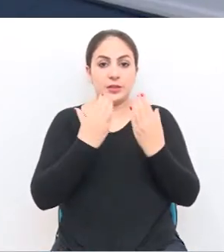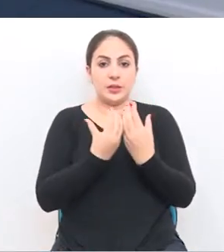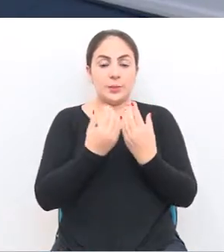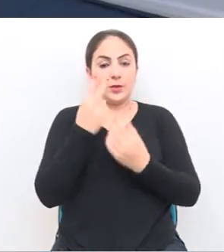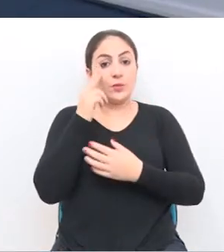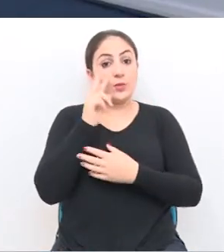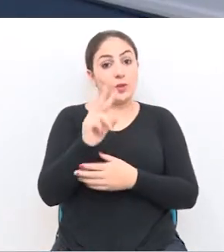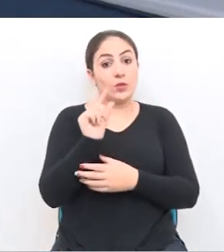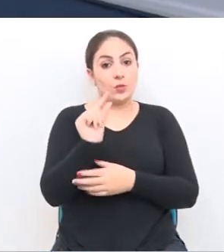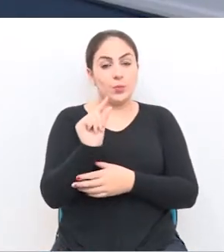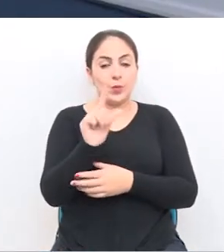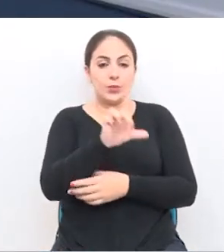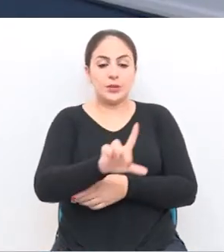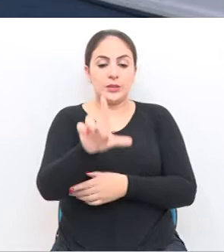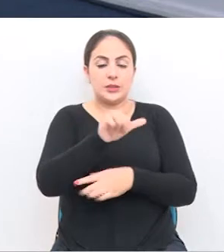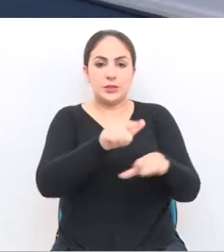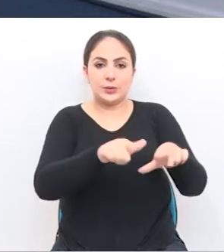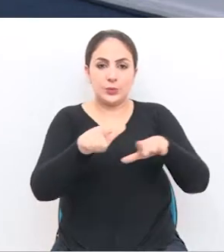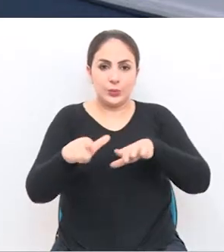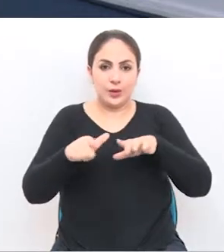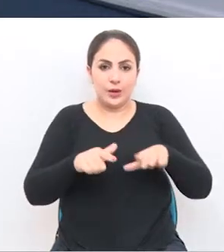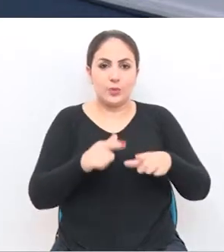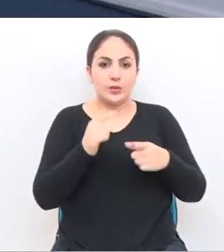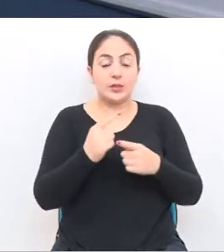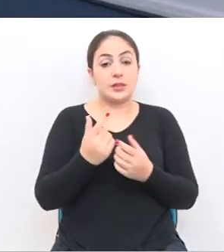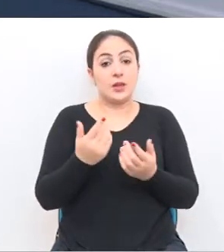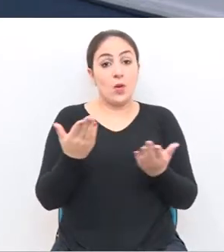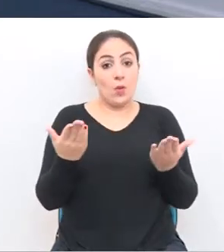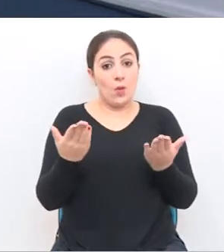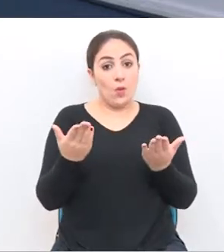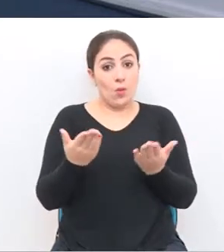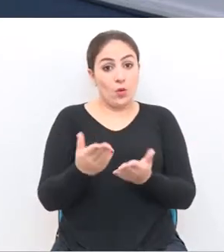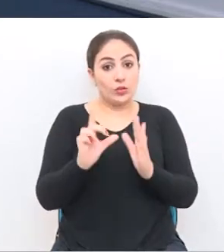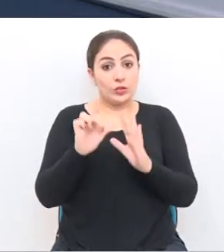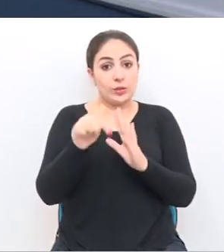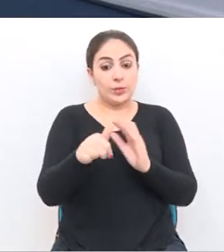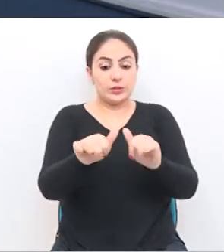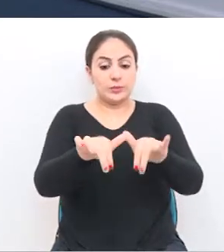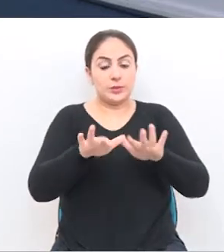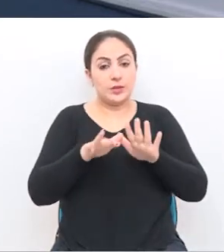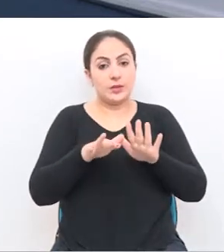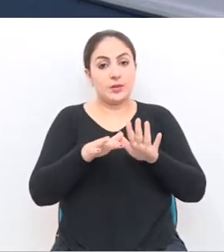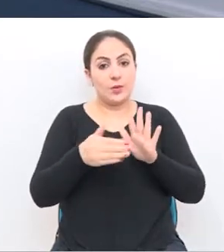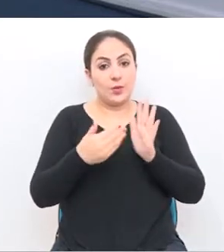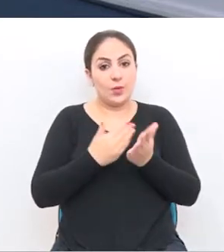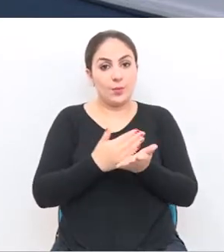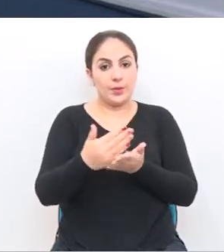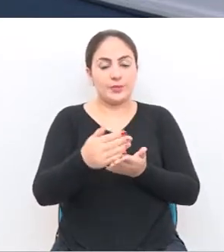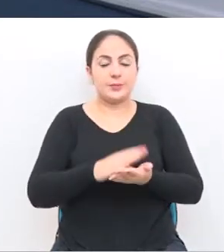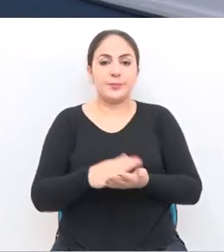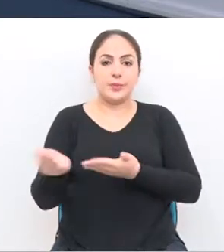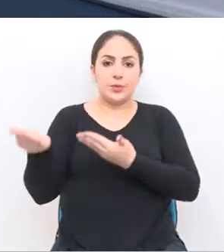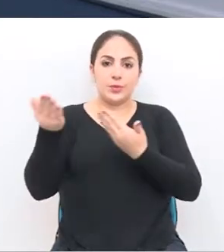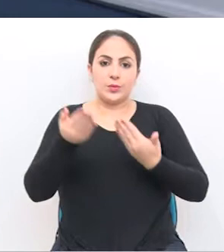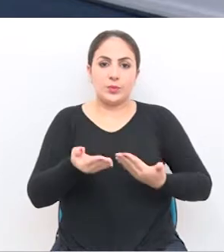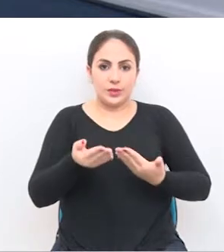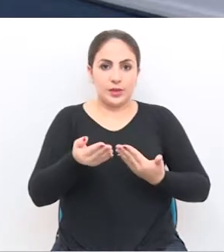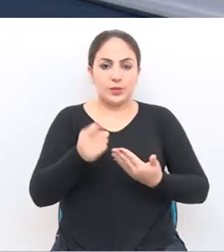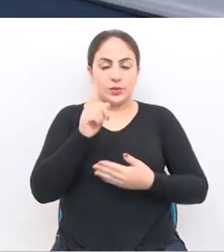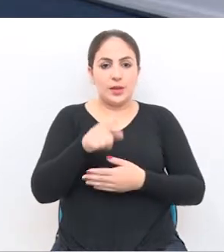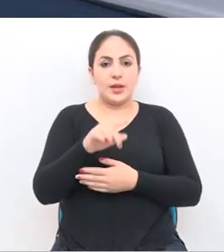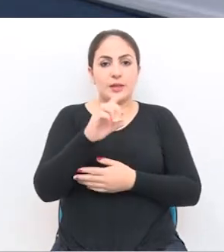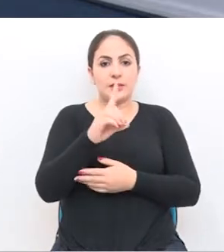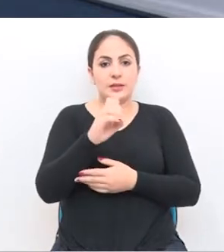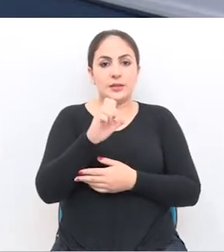do Jornal da Câmara, veja um trecho do Literatura Local, que vai ao ar logo após a sessão plenária. O convidado do